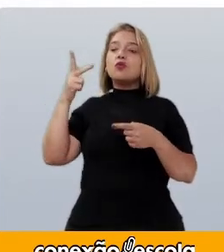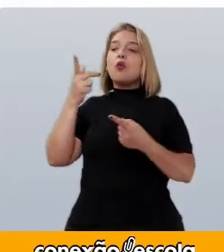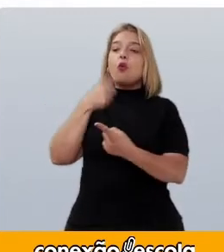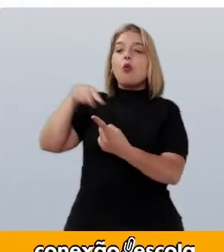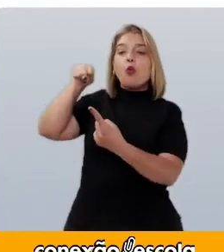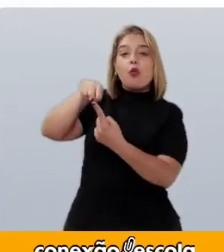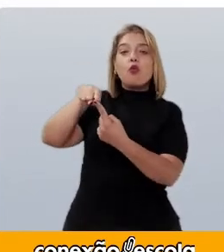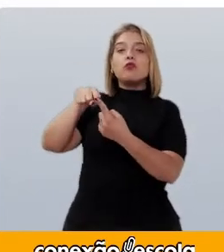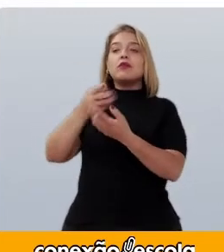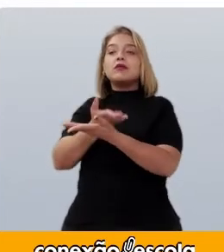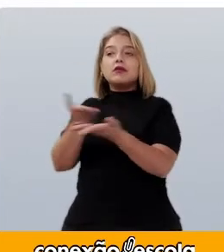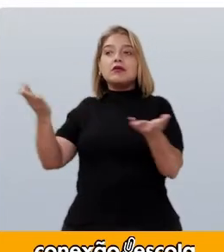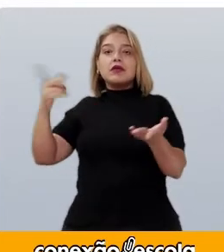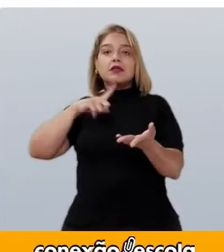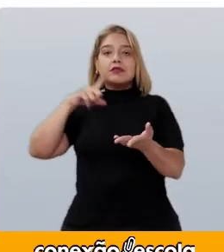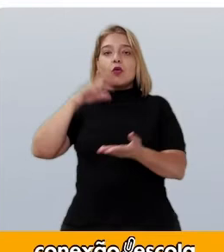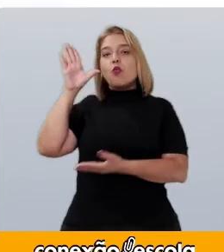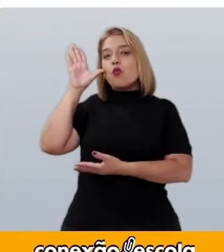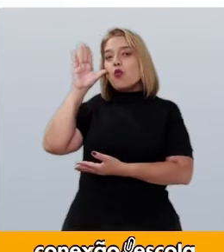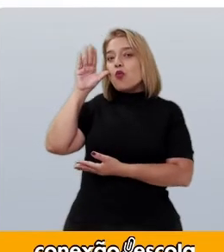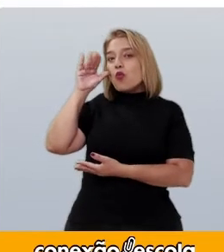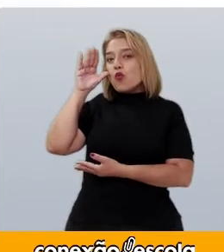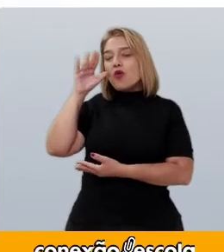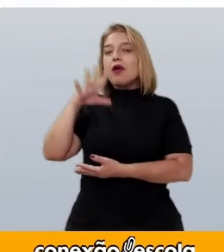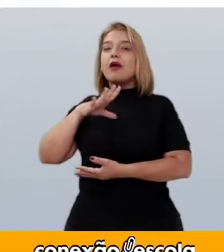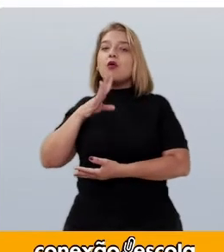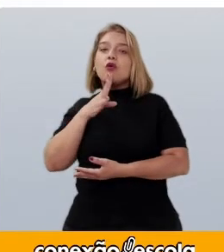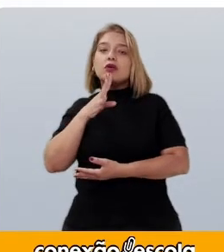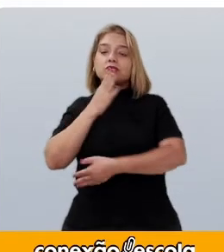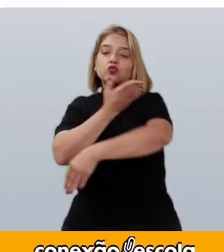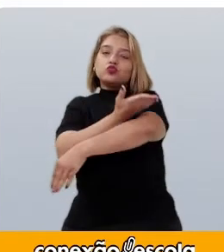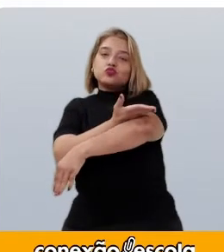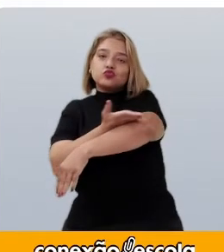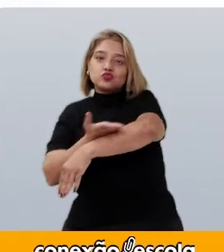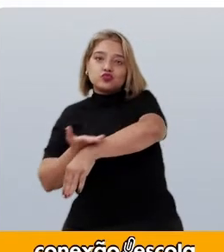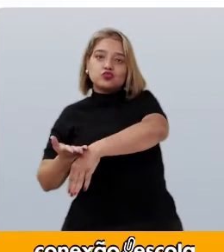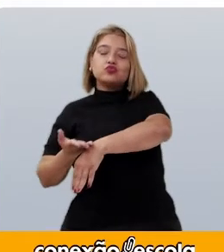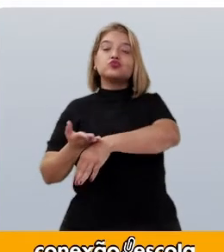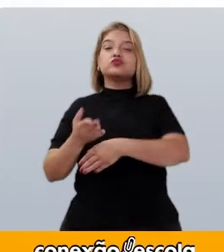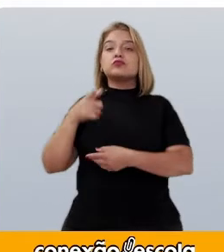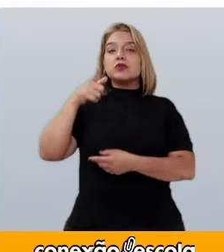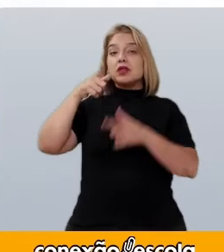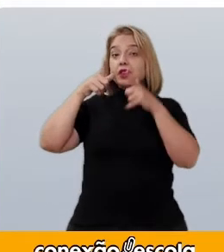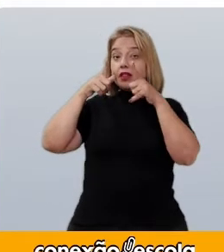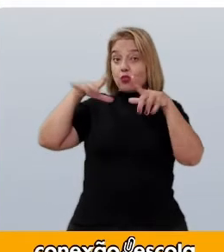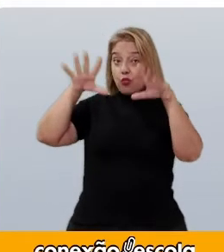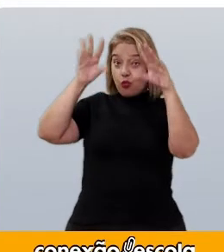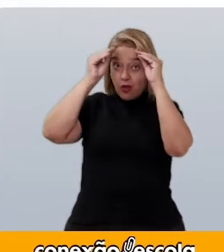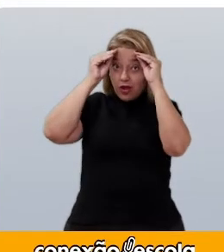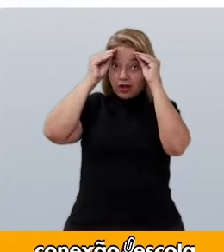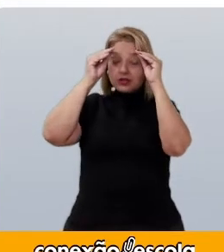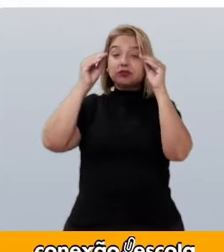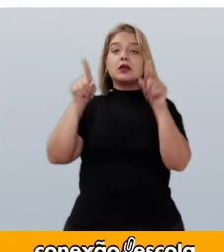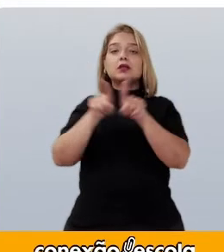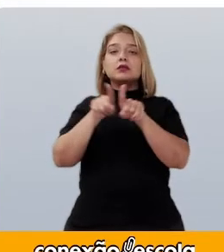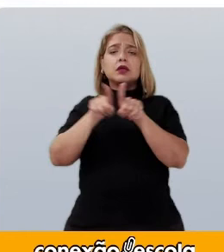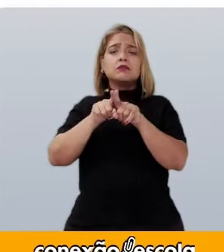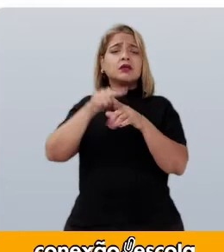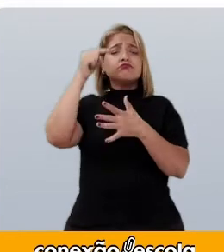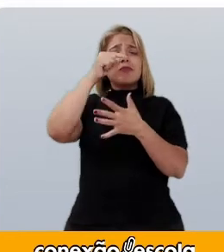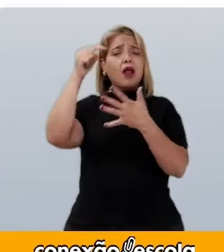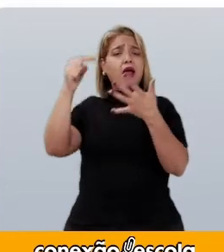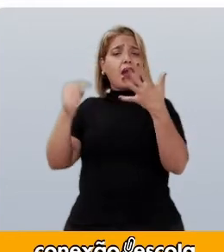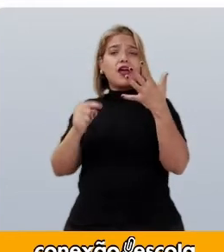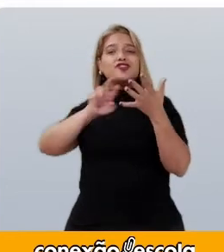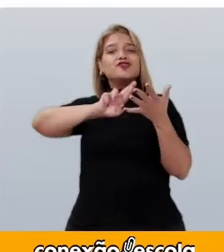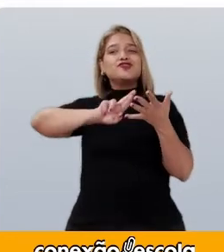Curioso Para conhecer os costumes Linguagens E outras visões